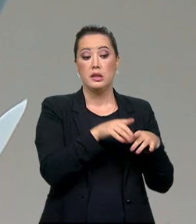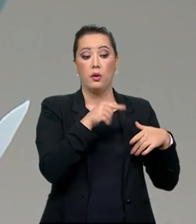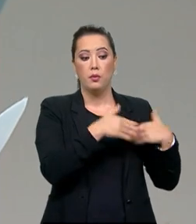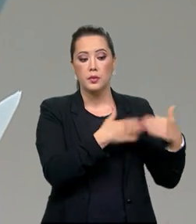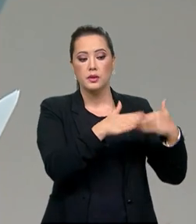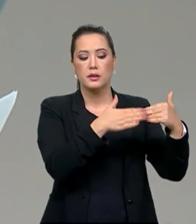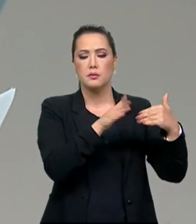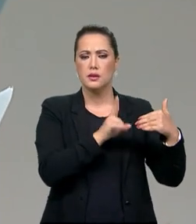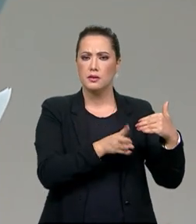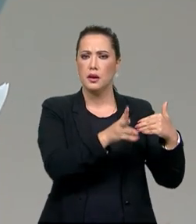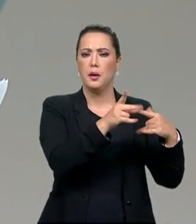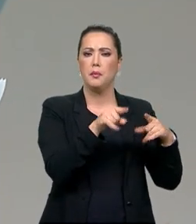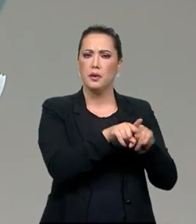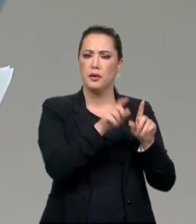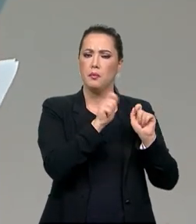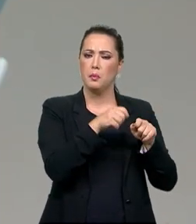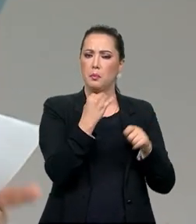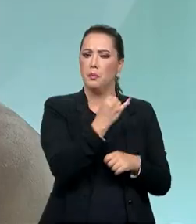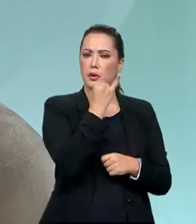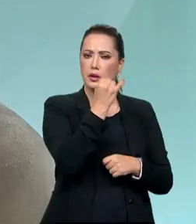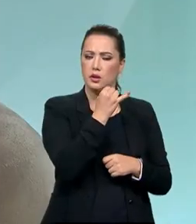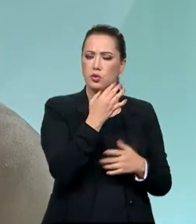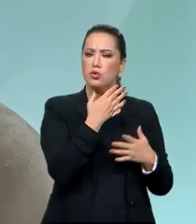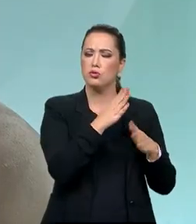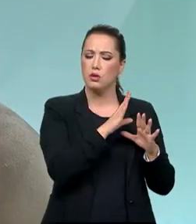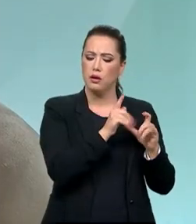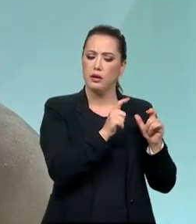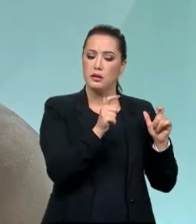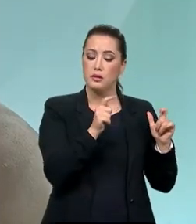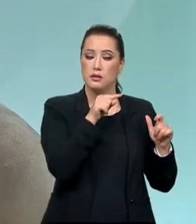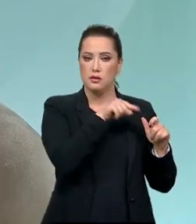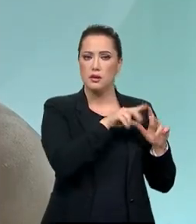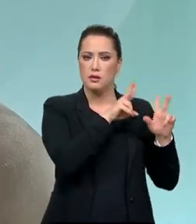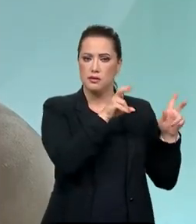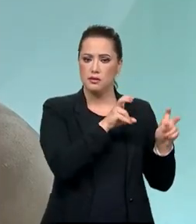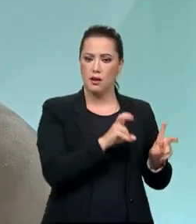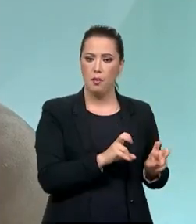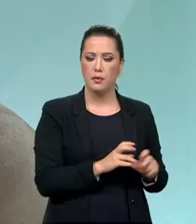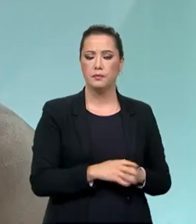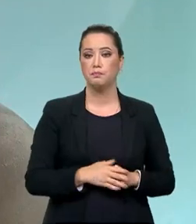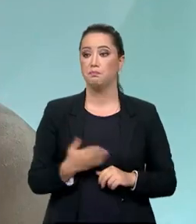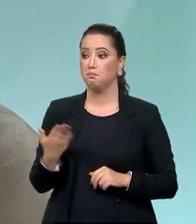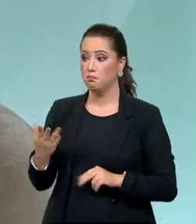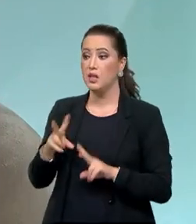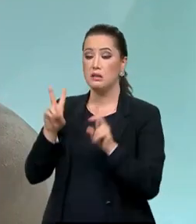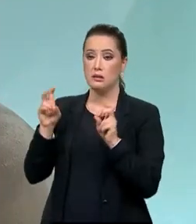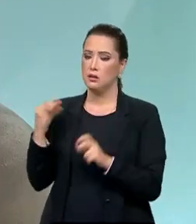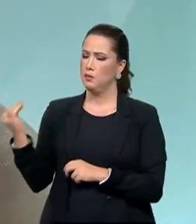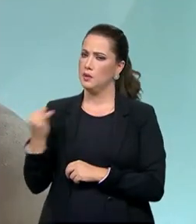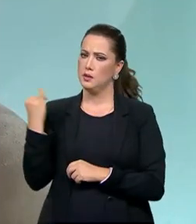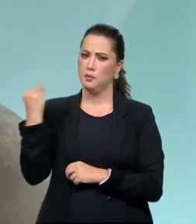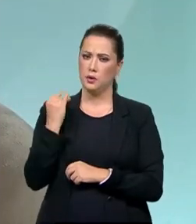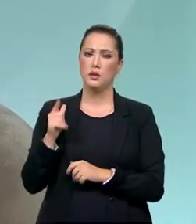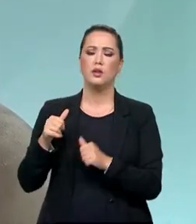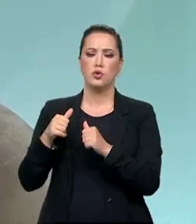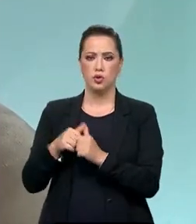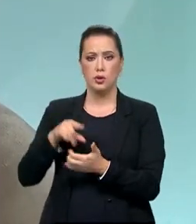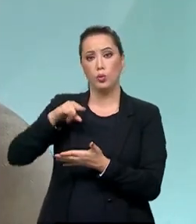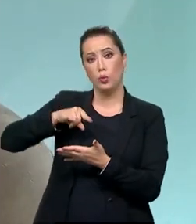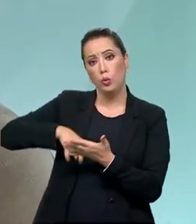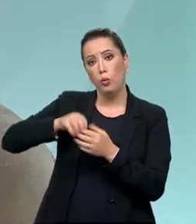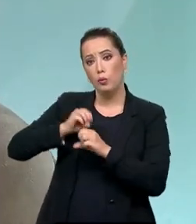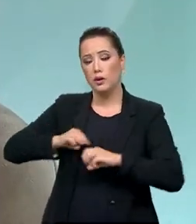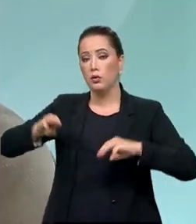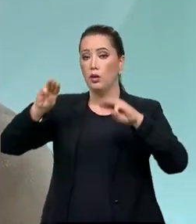e vão ganhar cada vez mais proeminência e força? Olha, todos esses temas são essenciais e estão na declaração, não é